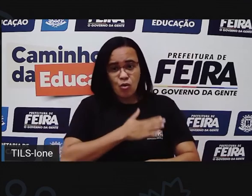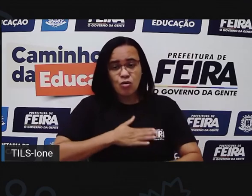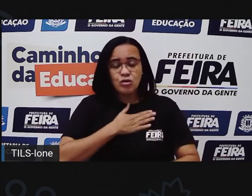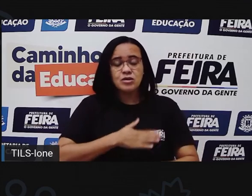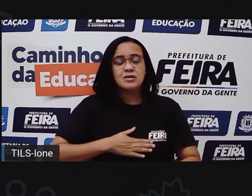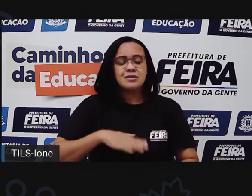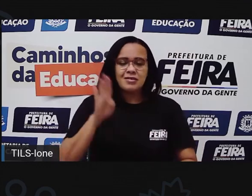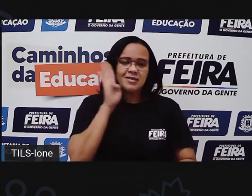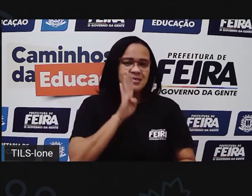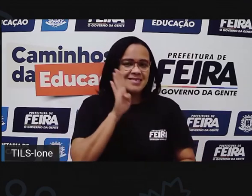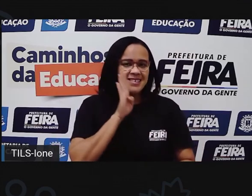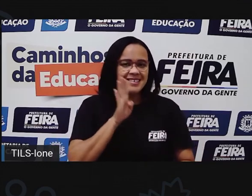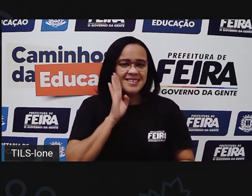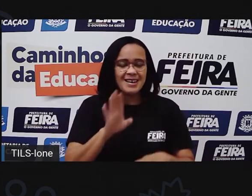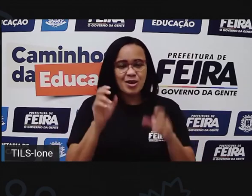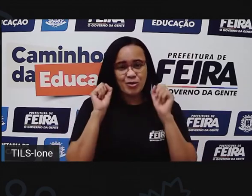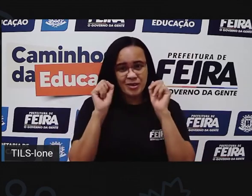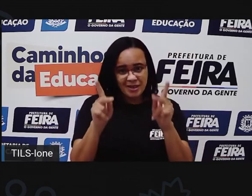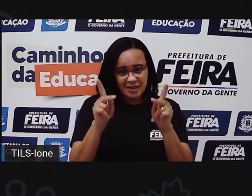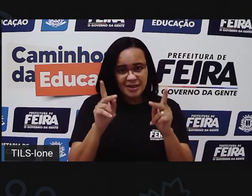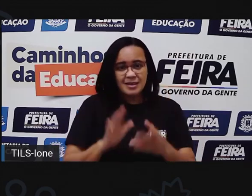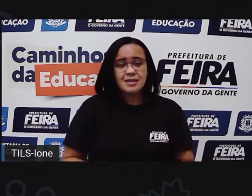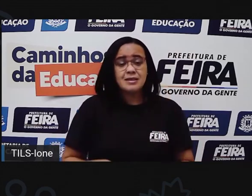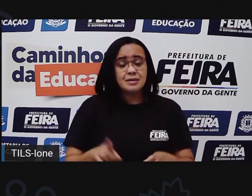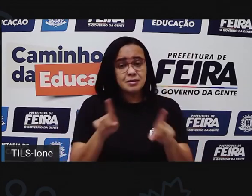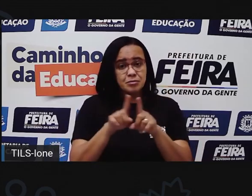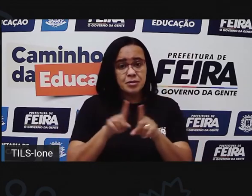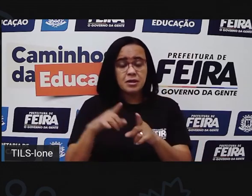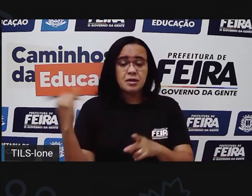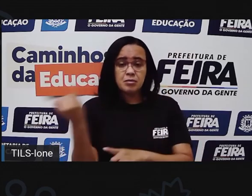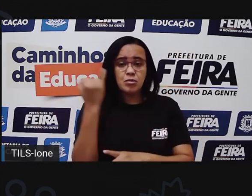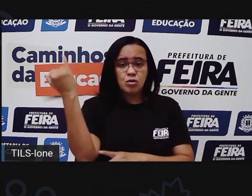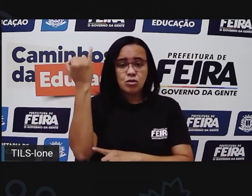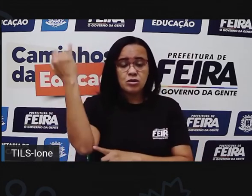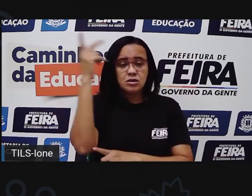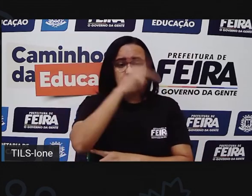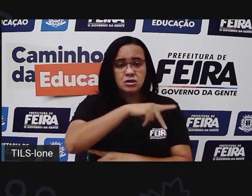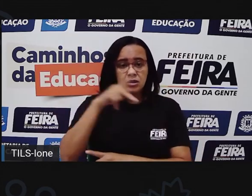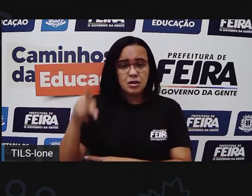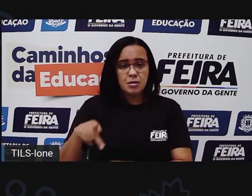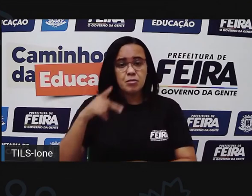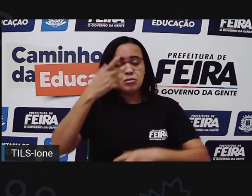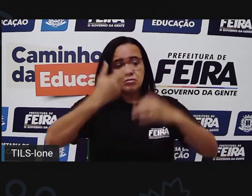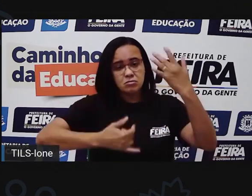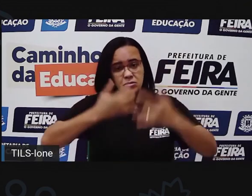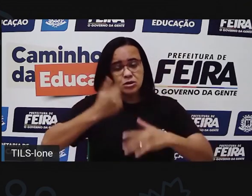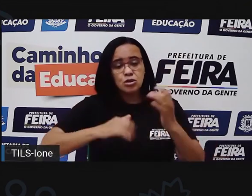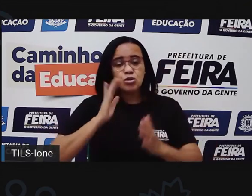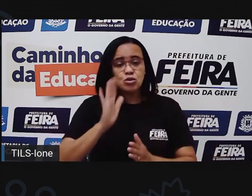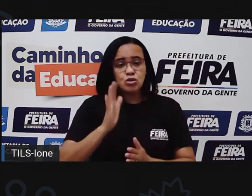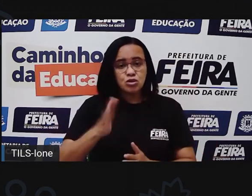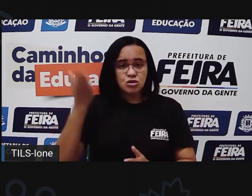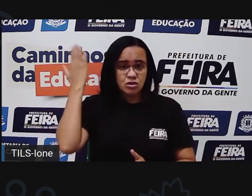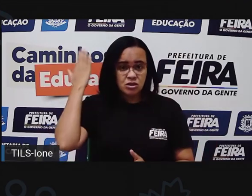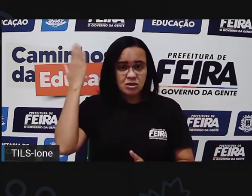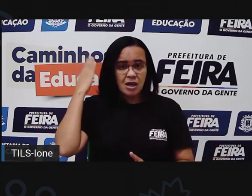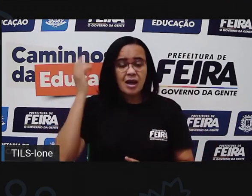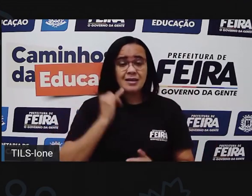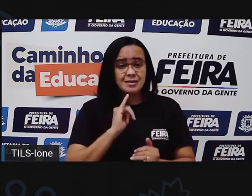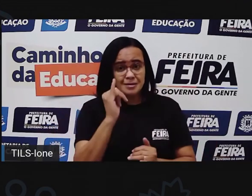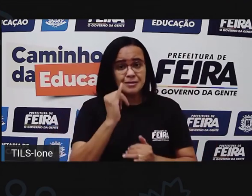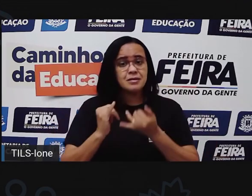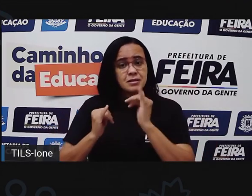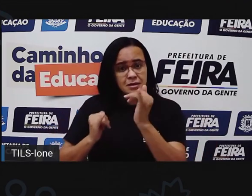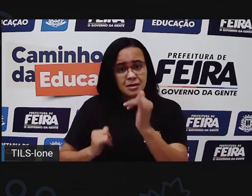legal, tá bom? E aí é importante para falar com vocês que, como eu já disse, Essas lendas, elas fazem